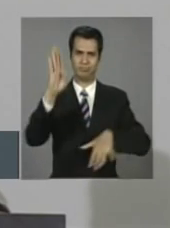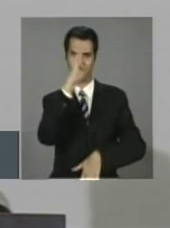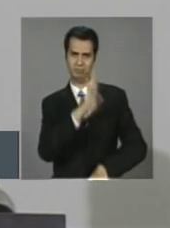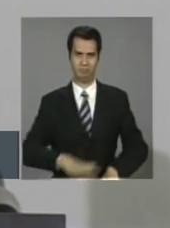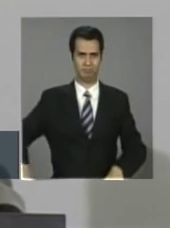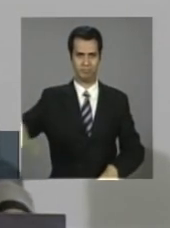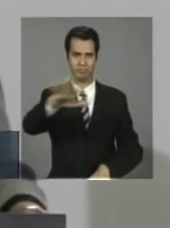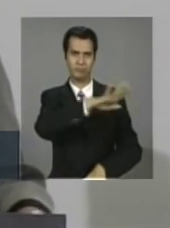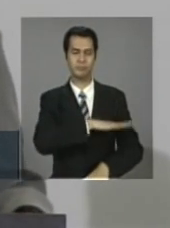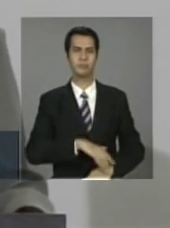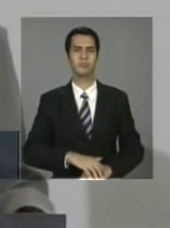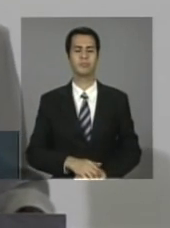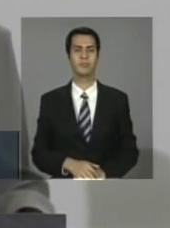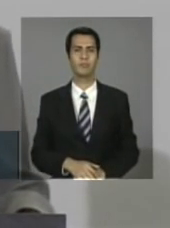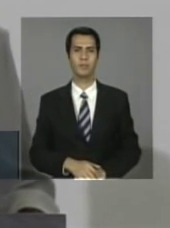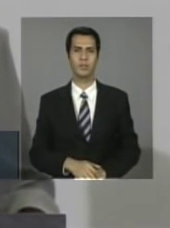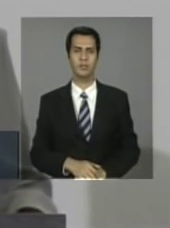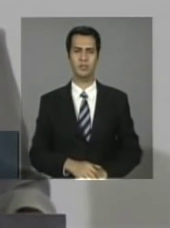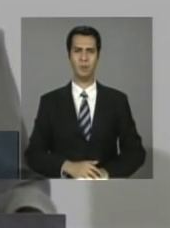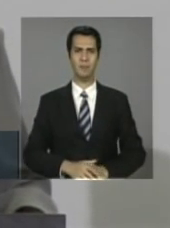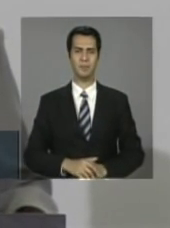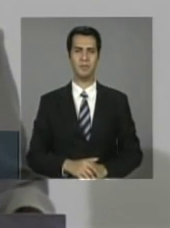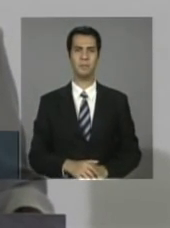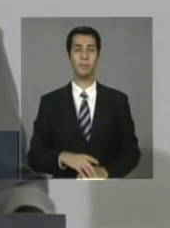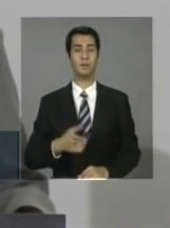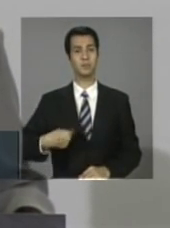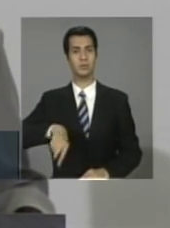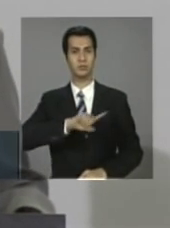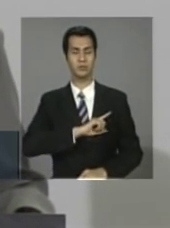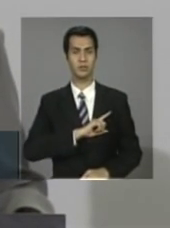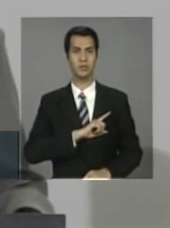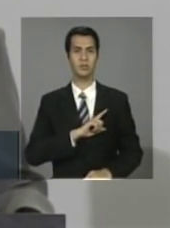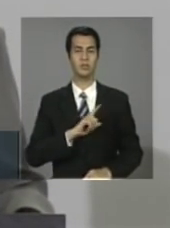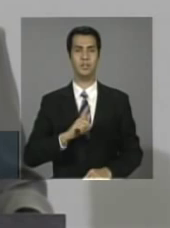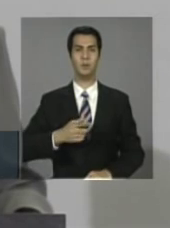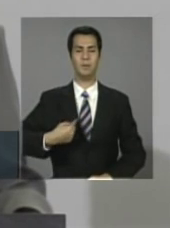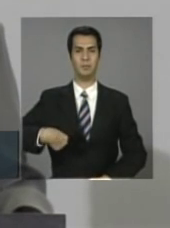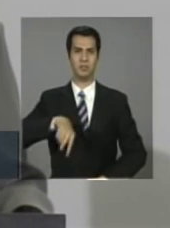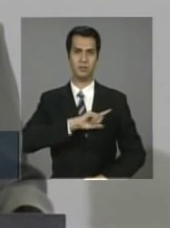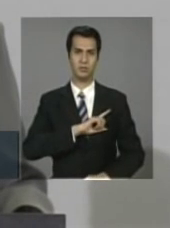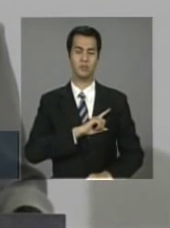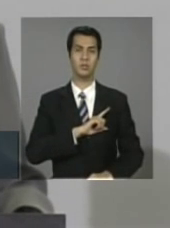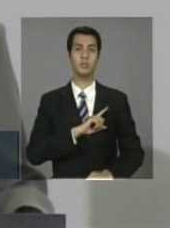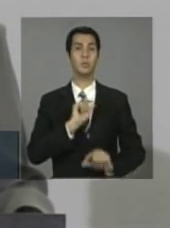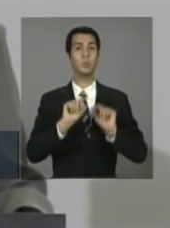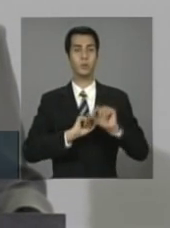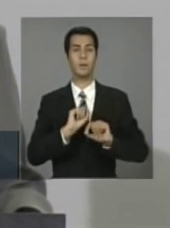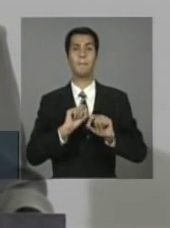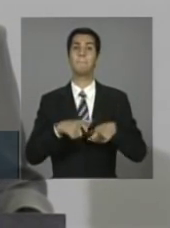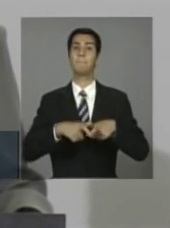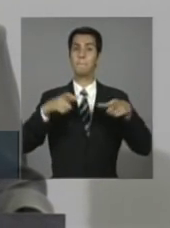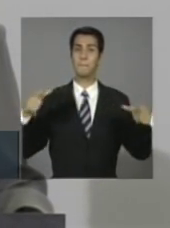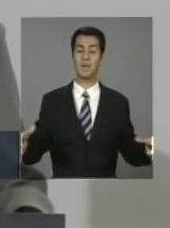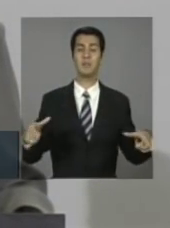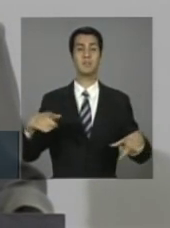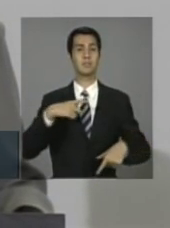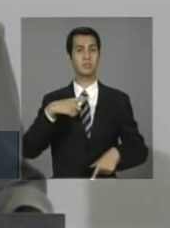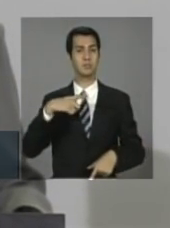Nós estamos ampliando o número de beneficiários e reduzindo os juros.